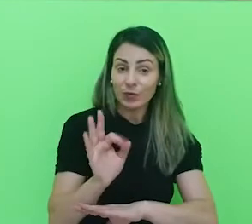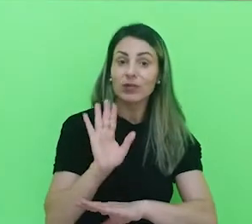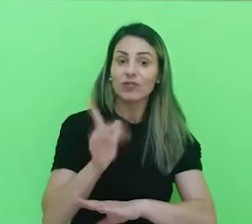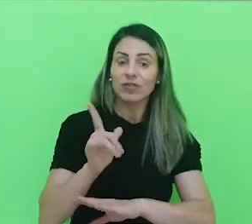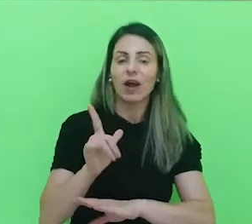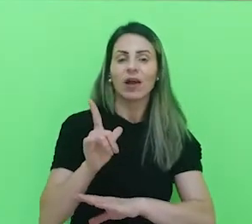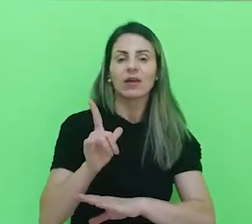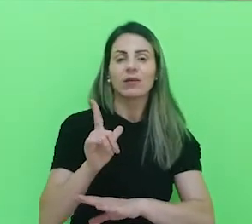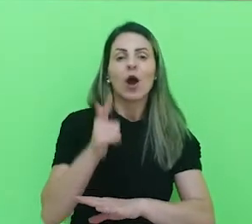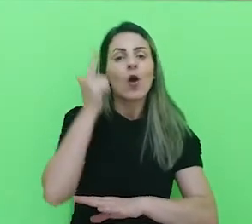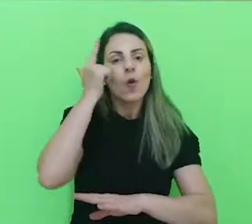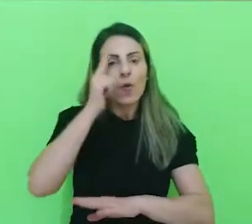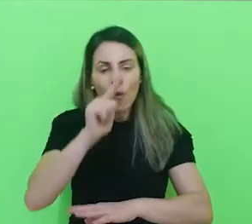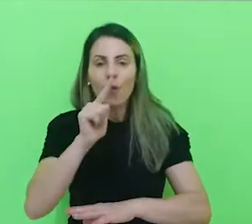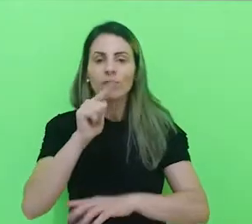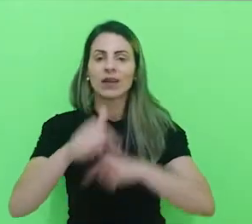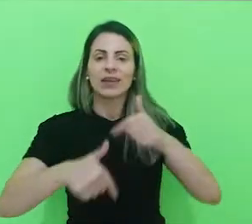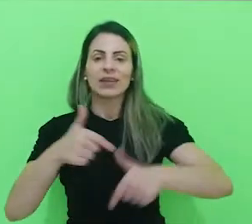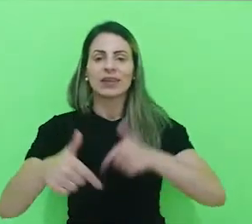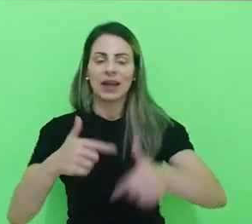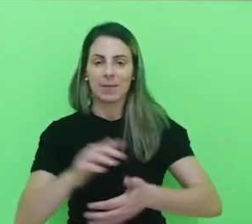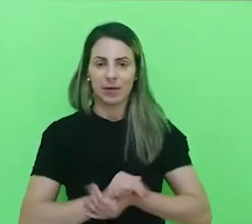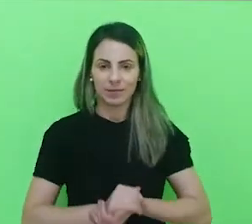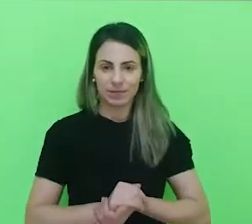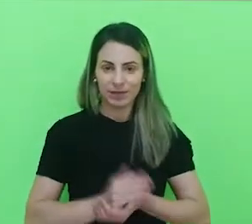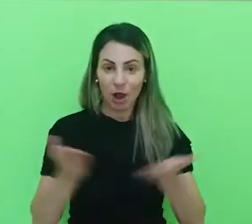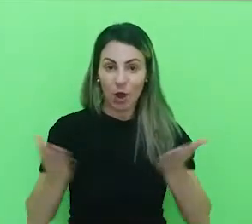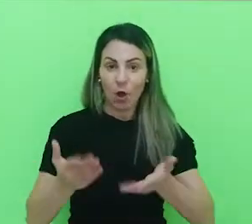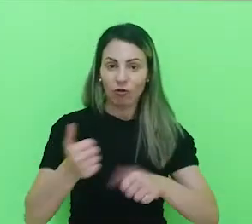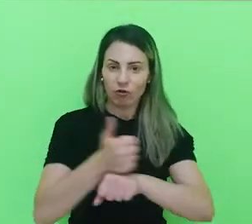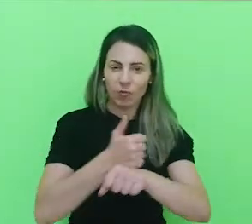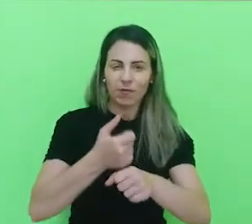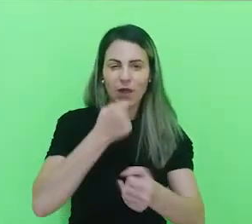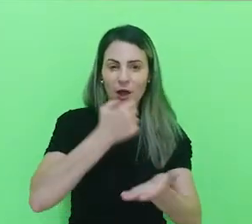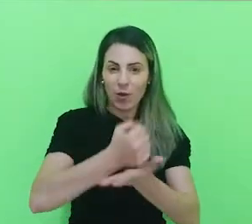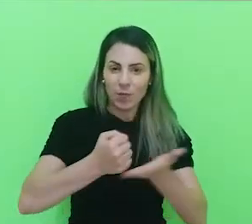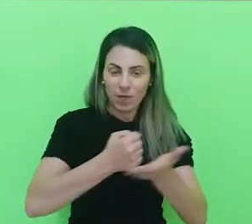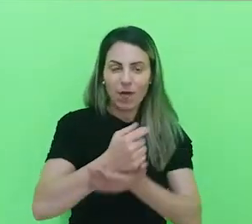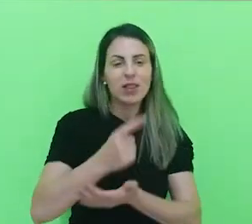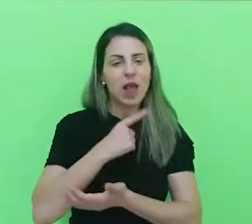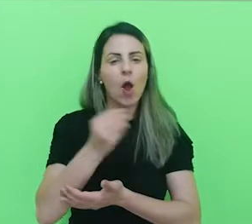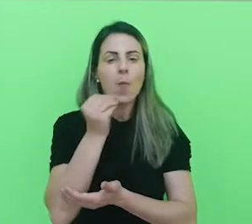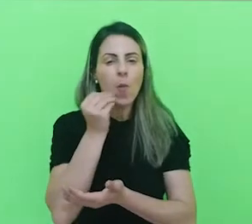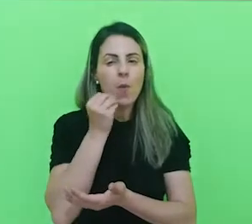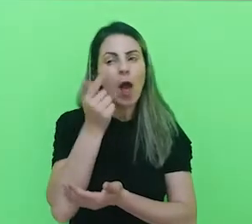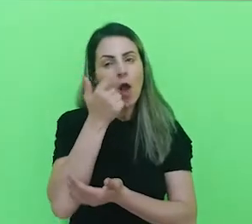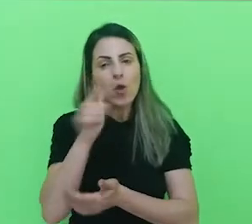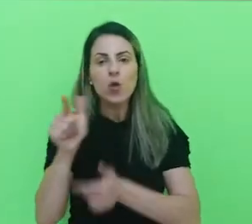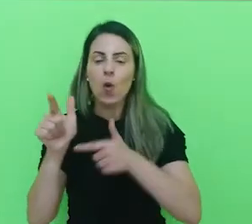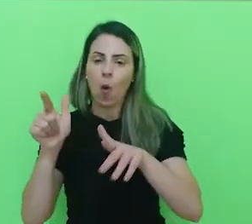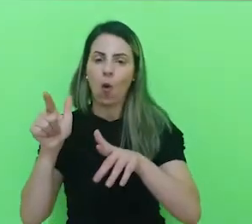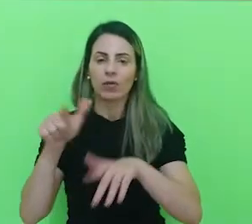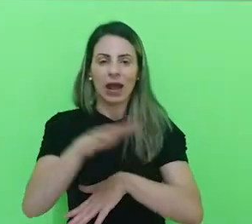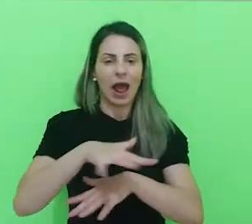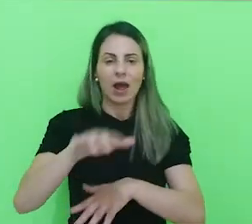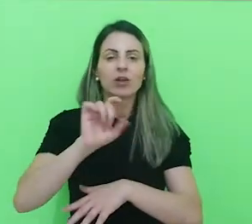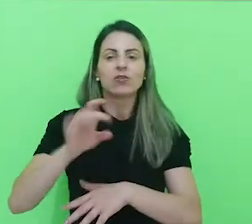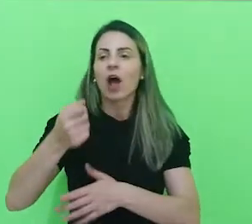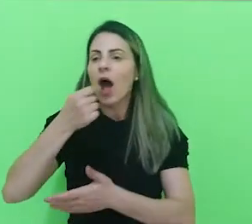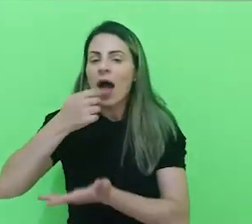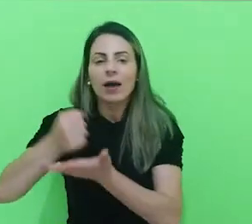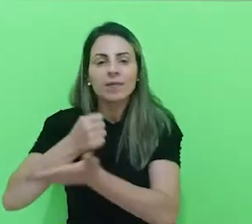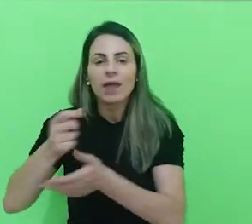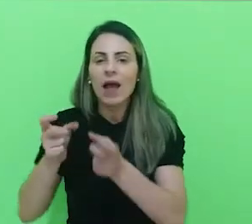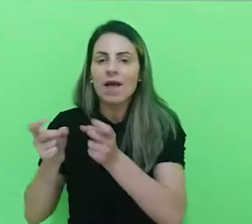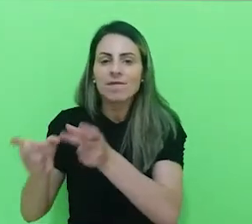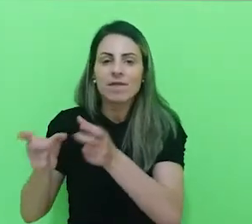emprego no dia seguinte da formatura. Hoje o farmacêutico tem bastante oportunidades em outras áreas, não somente em drogaria, como no porto,